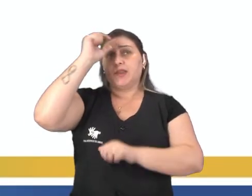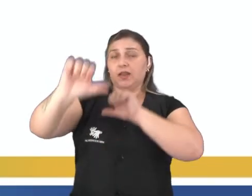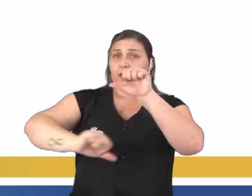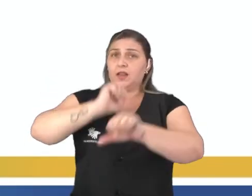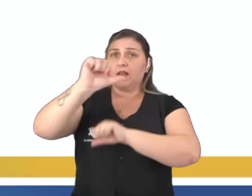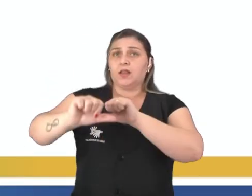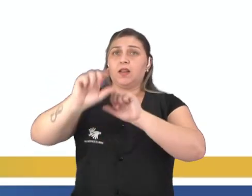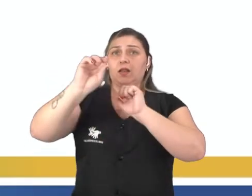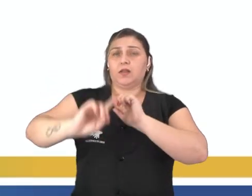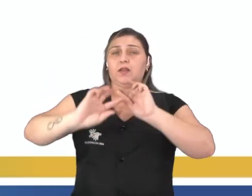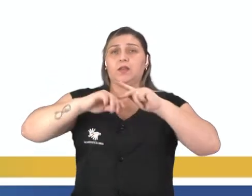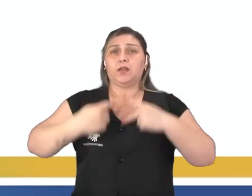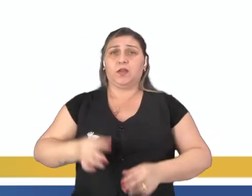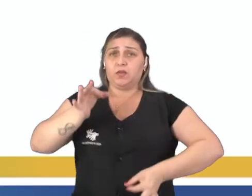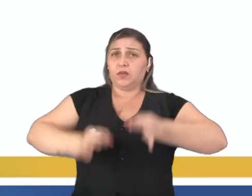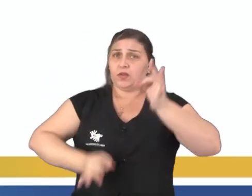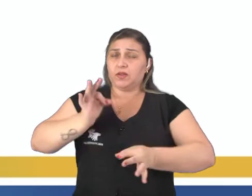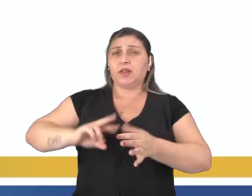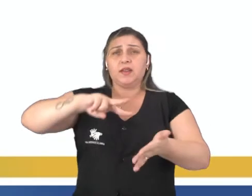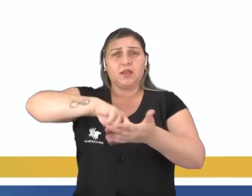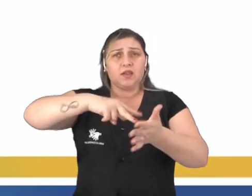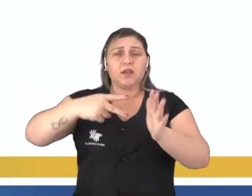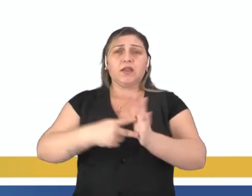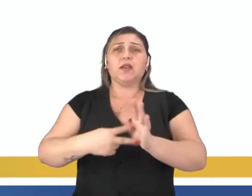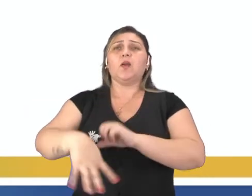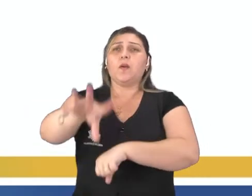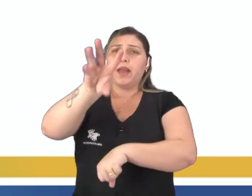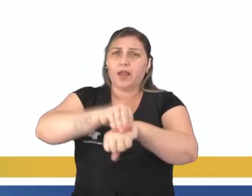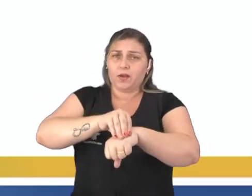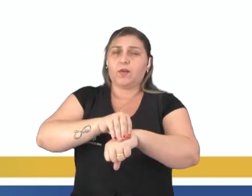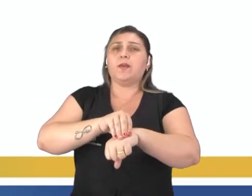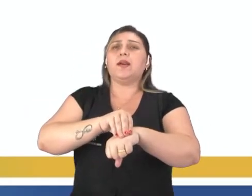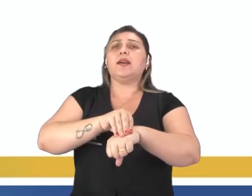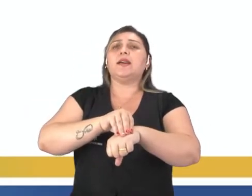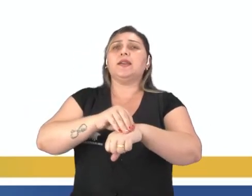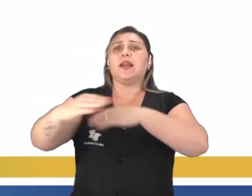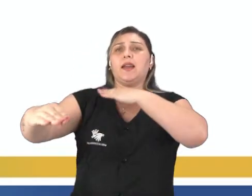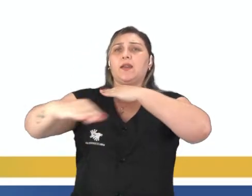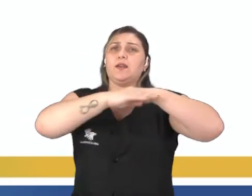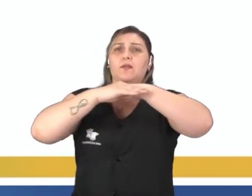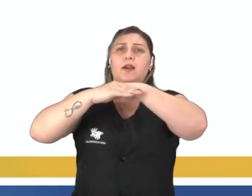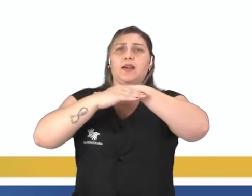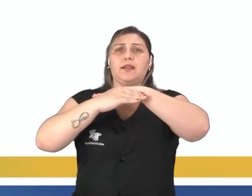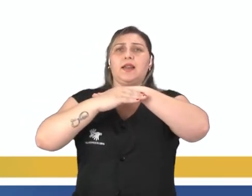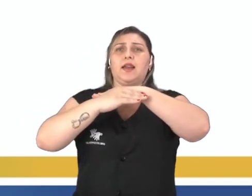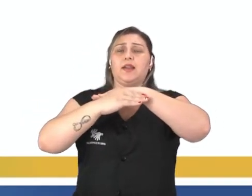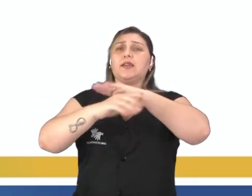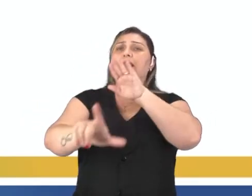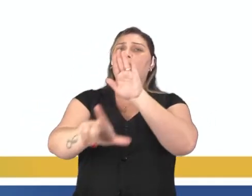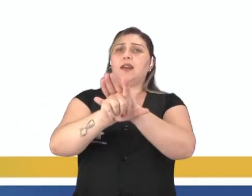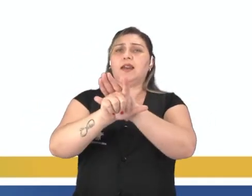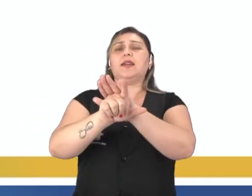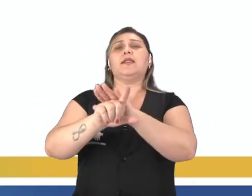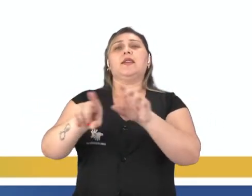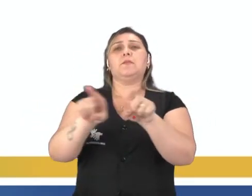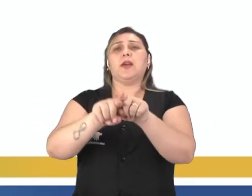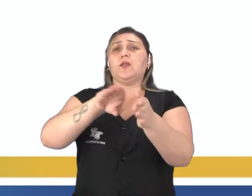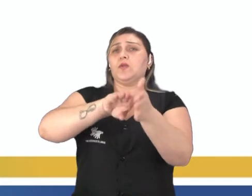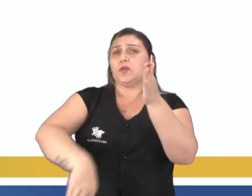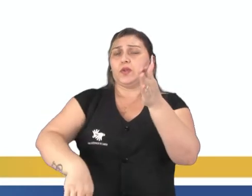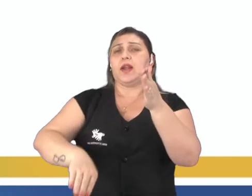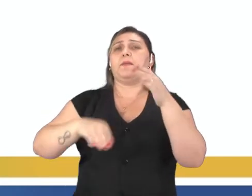humanos em normas jurídicas significa o reconhecimento da igualdade de todos perante a lei. Ao mesmo tempo, não exclui a